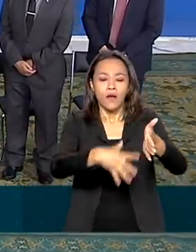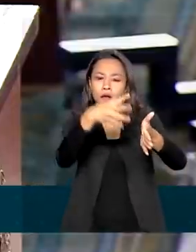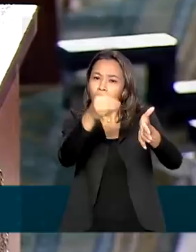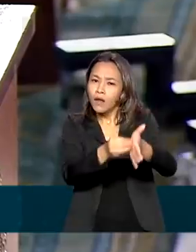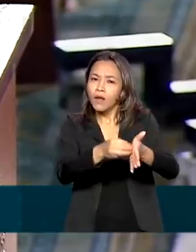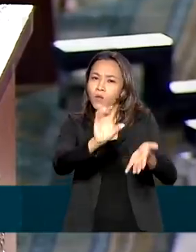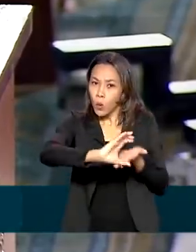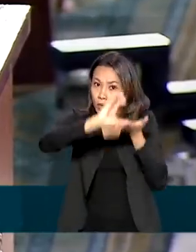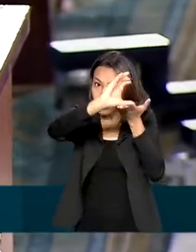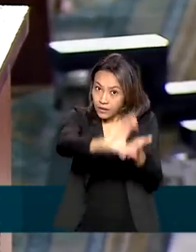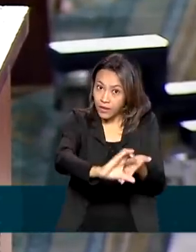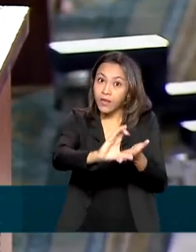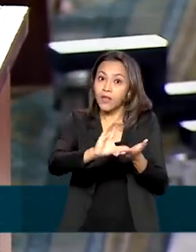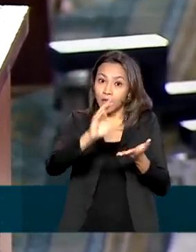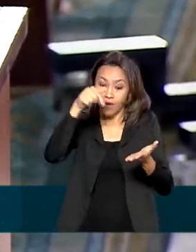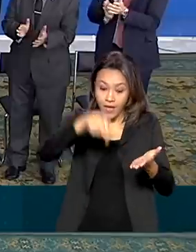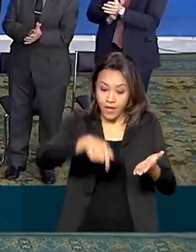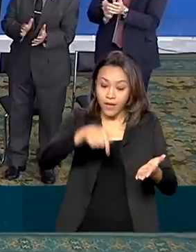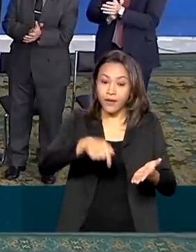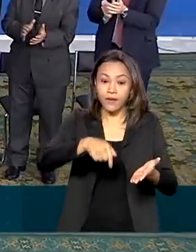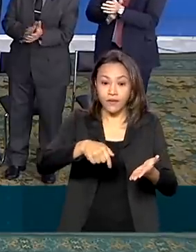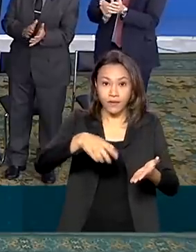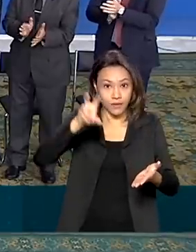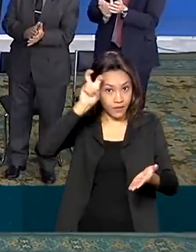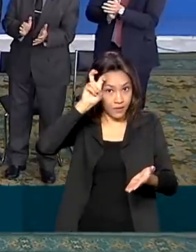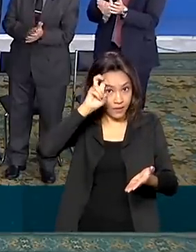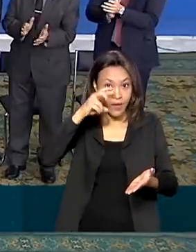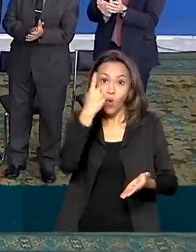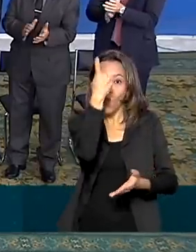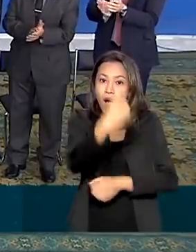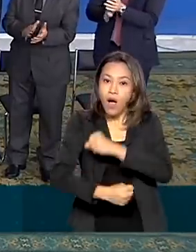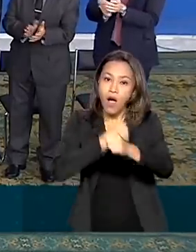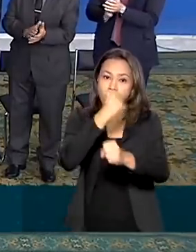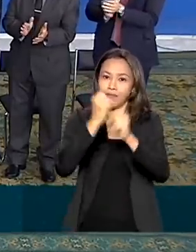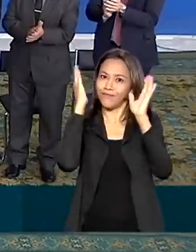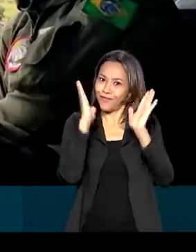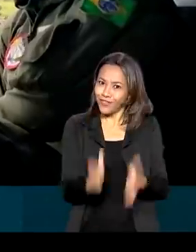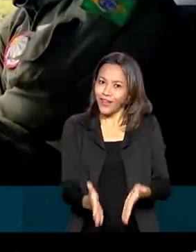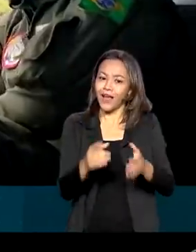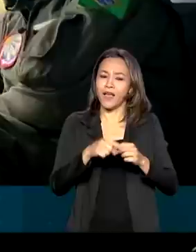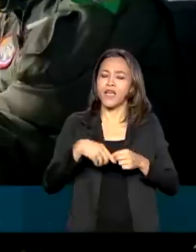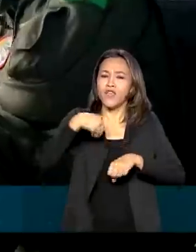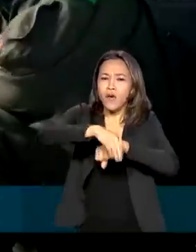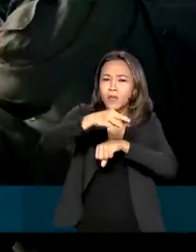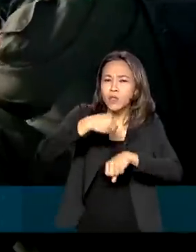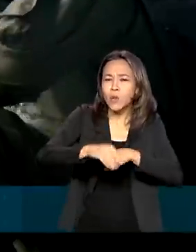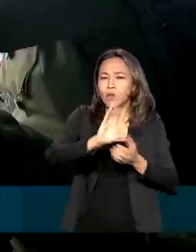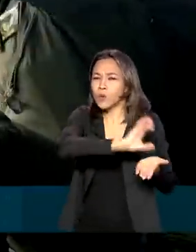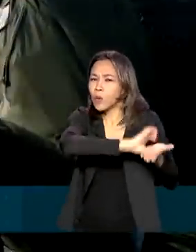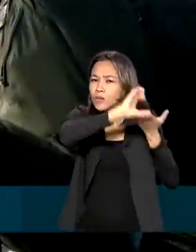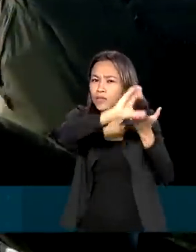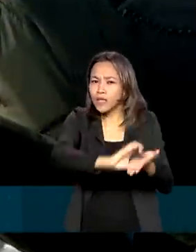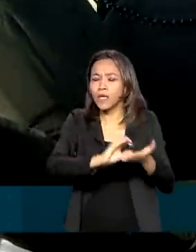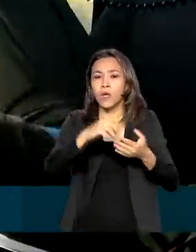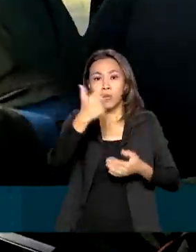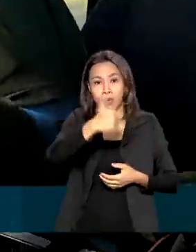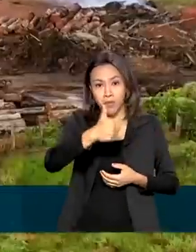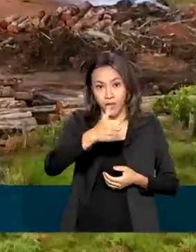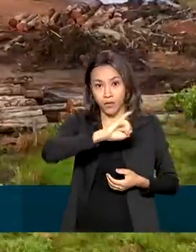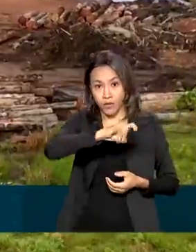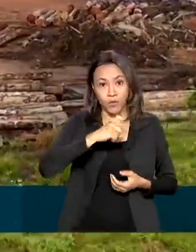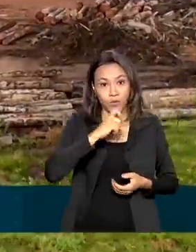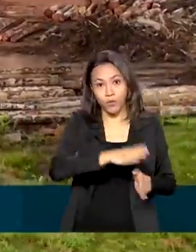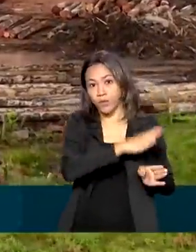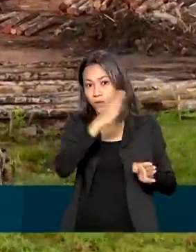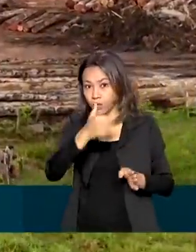presidencial completa um ano nesta quinta-feira. De acordo com dados do Conselho, entre 1º de junho de 2020 e